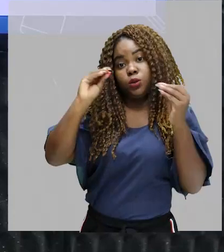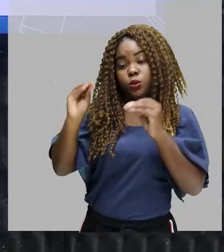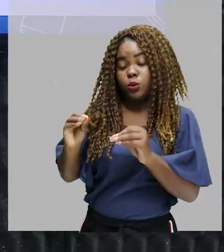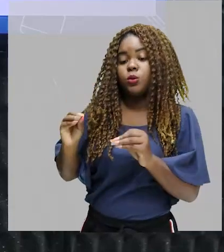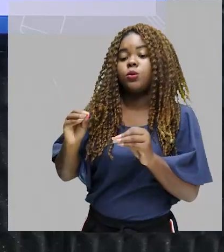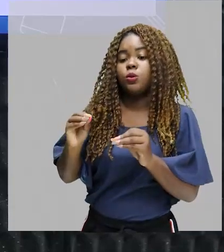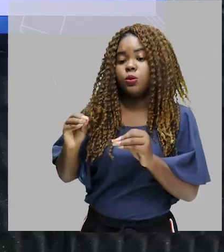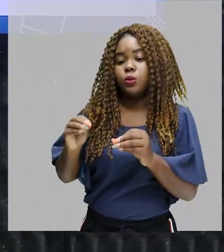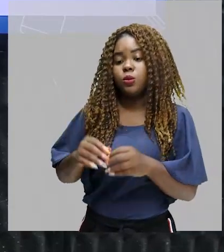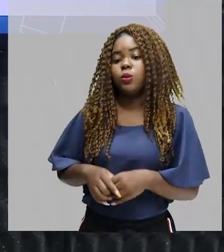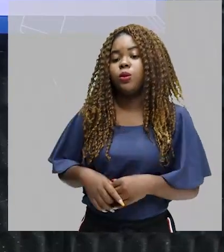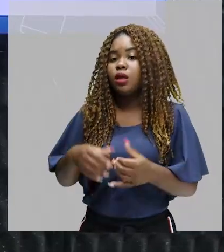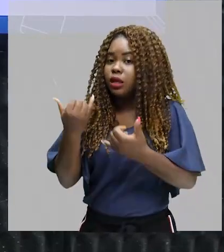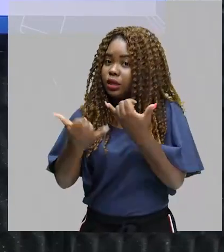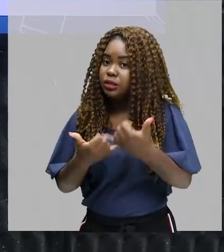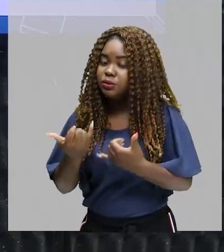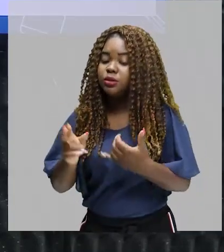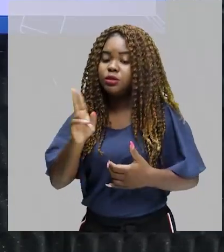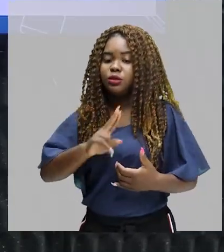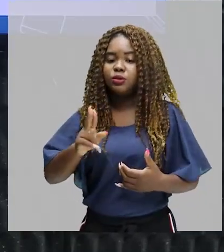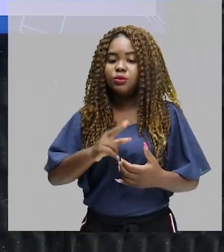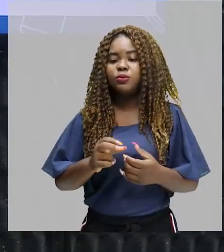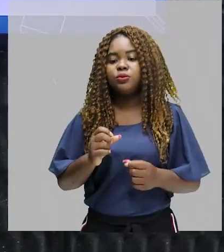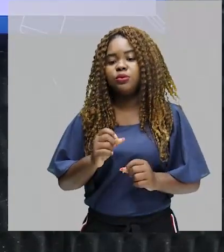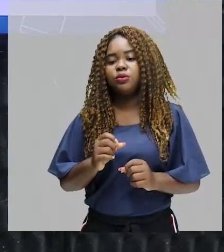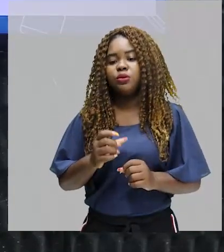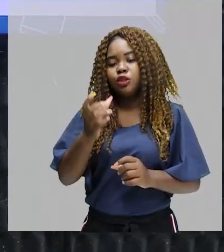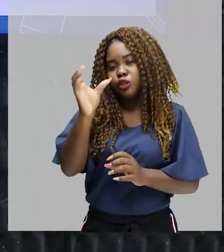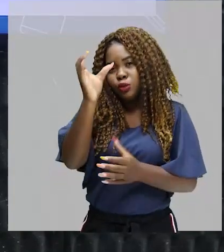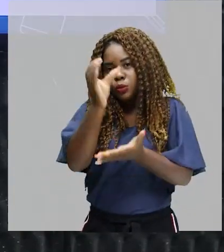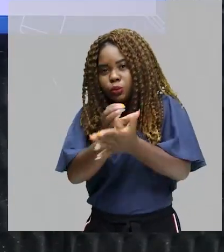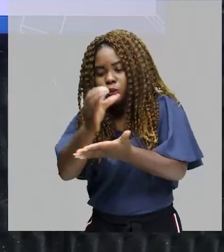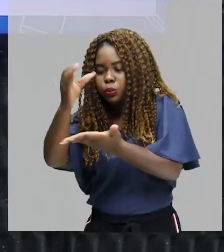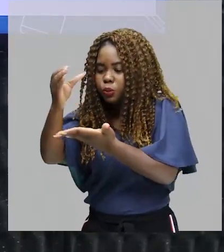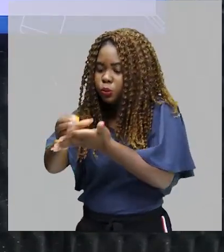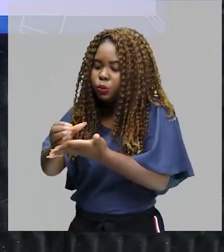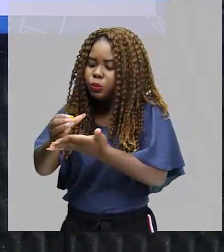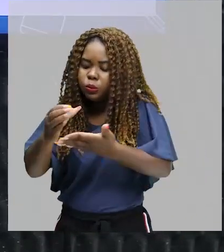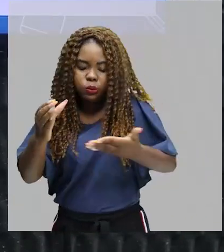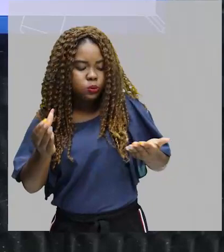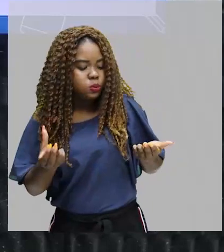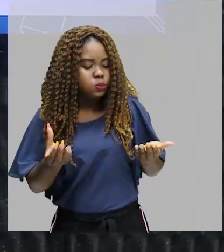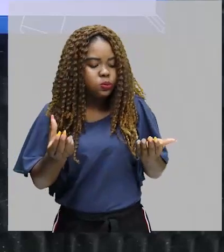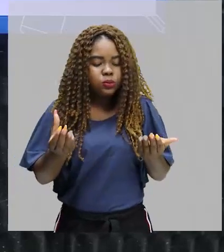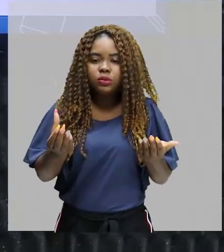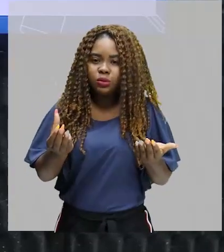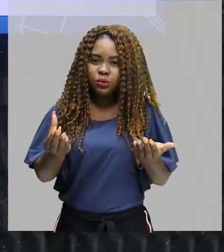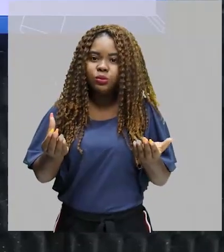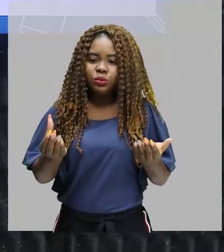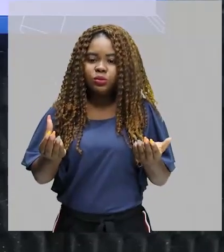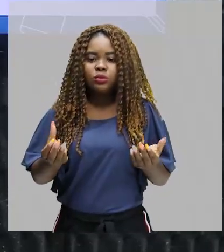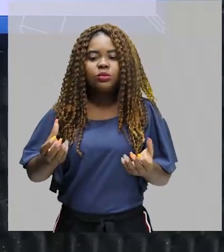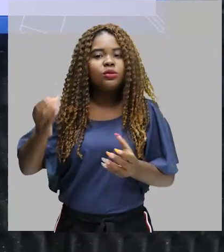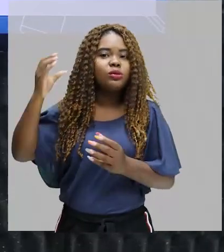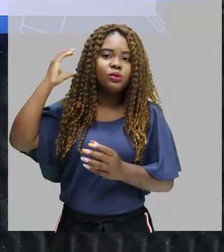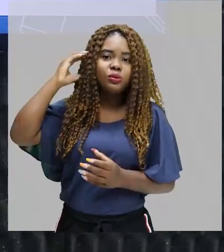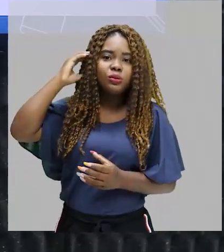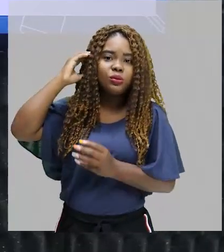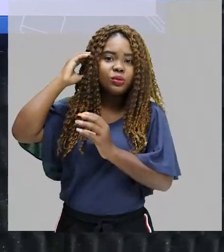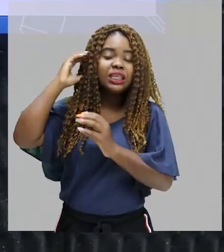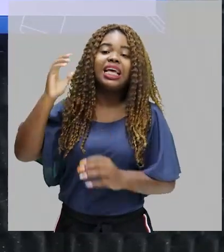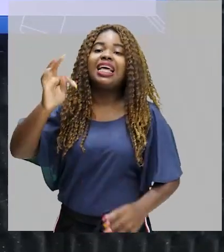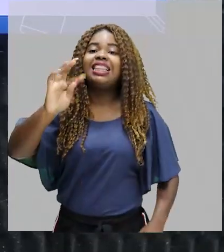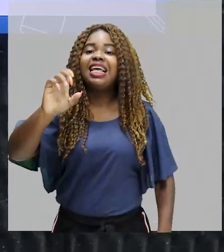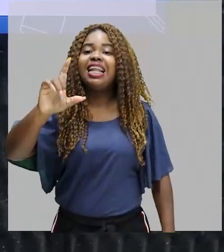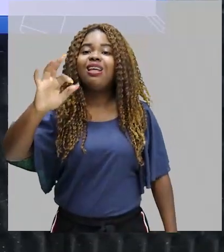aquele brinquedo que usa dois copinhos, geralmente copinhos plásticos, e um fio, que a gente chamava de telefone sem